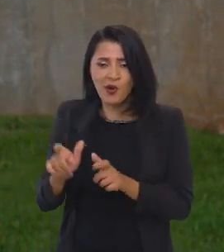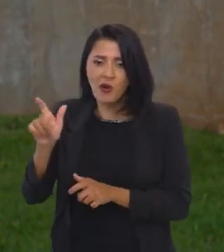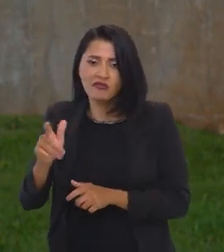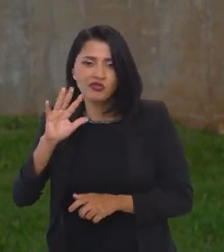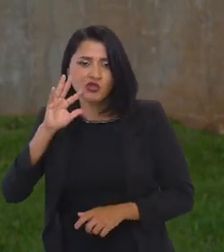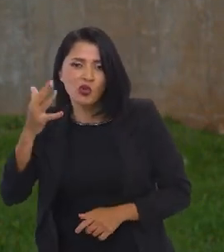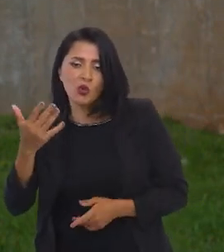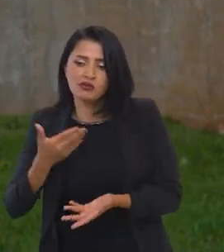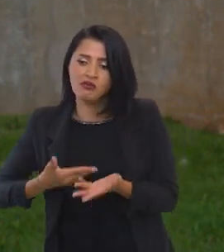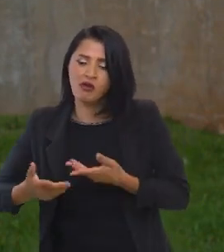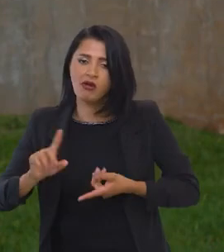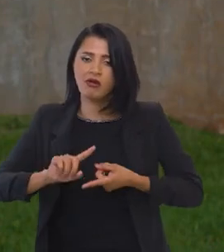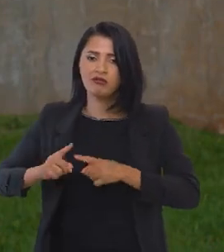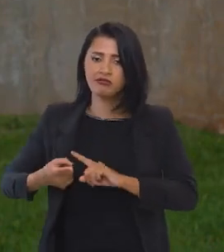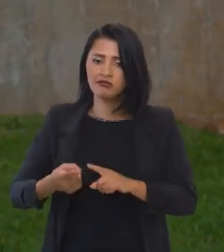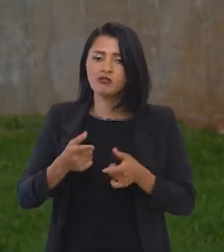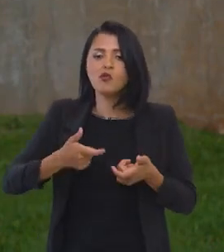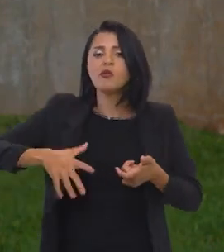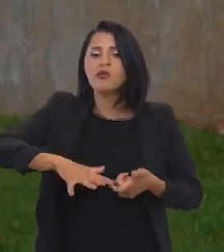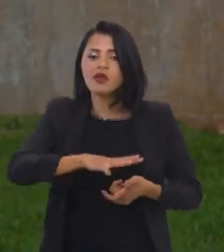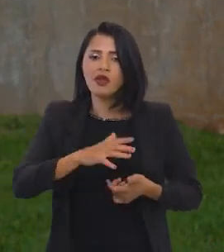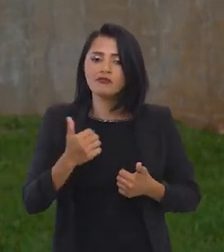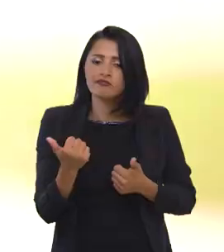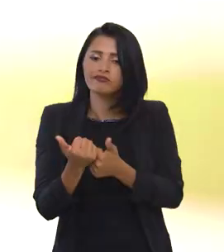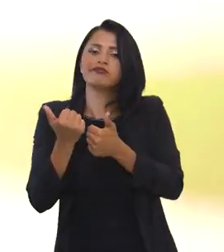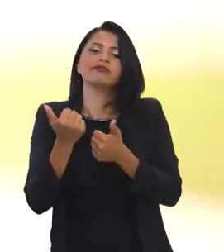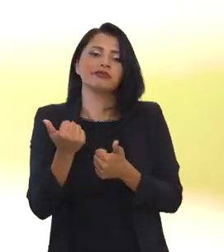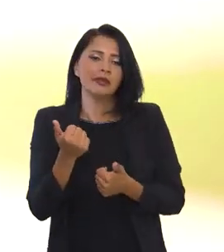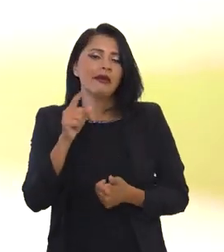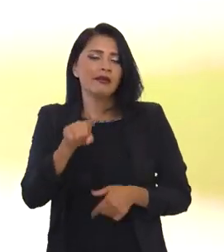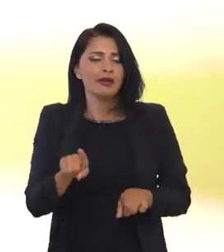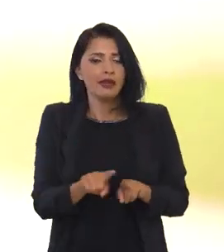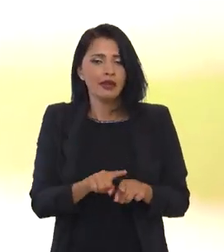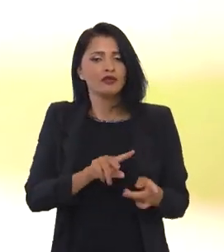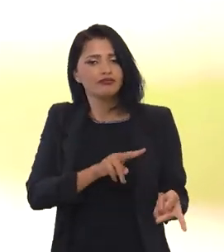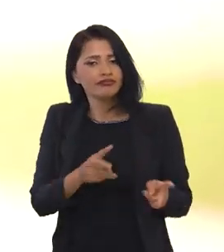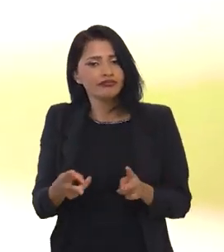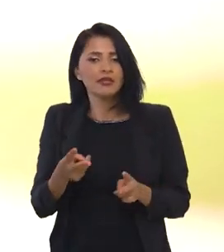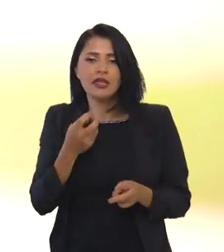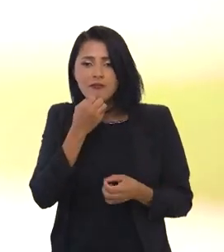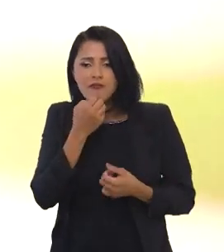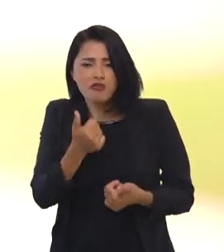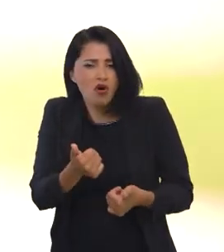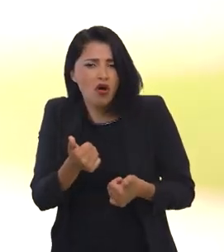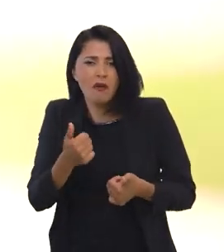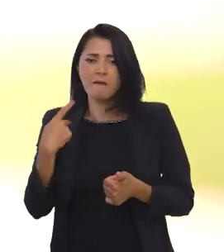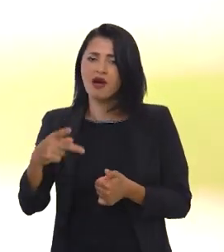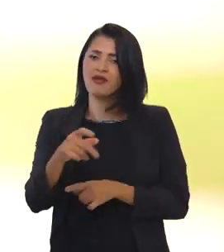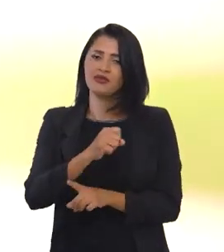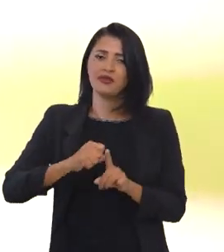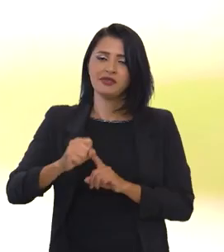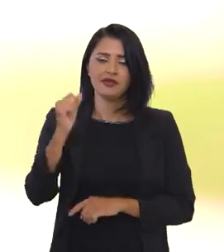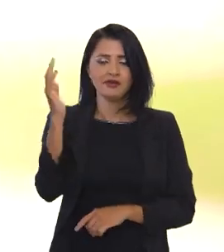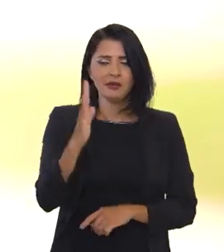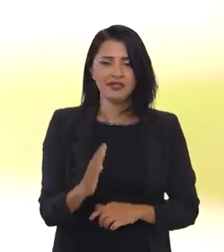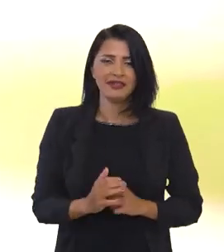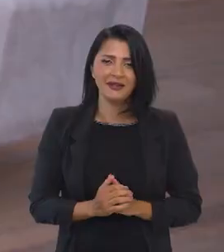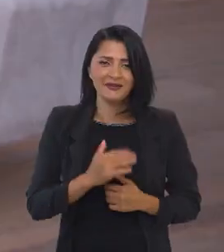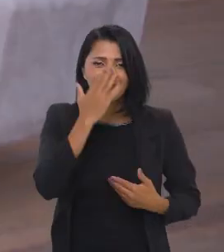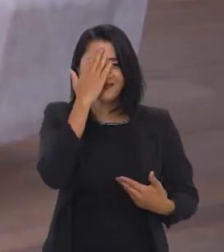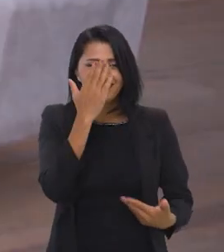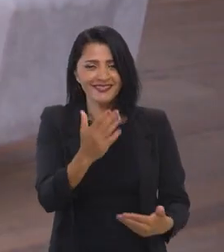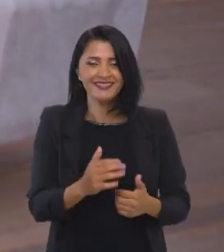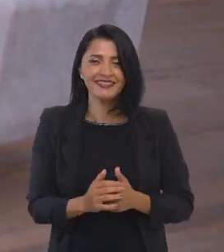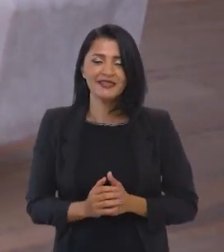contribuinte, através de soluções consensuais, de um ambiente colaborativo, e que isso reverta em benefício para toda a sociedade